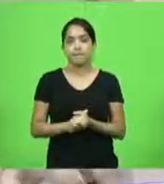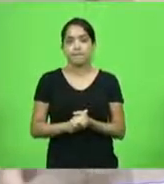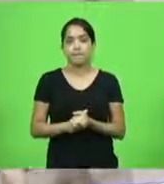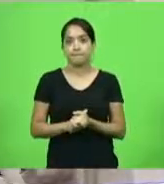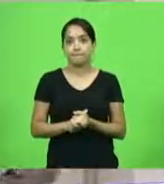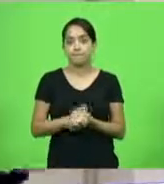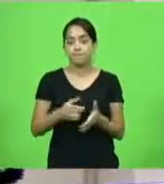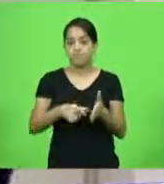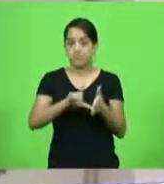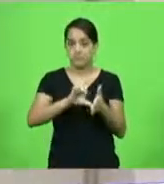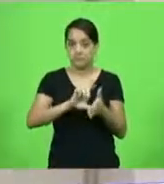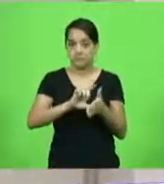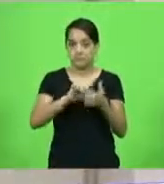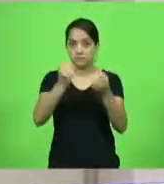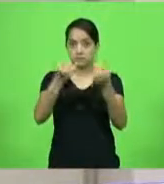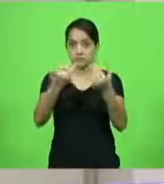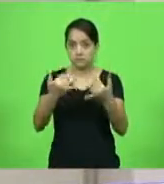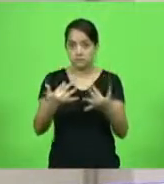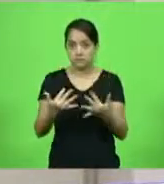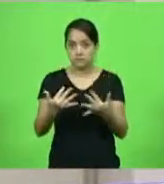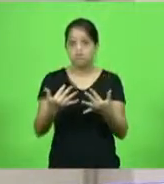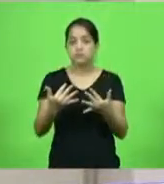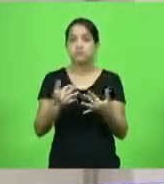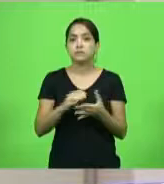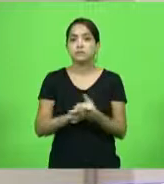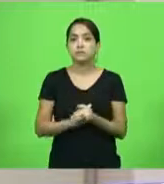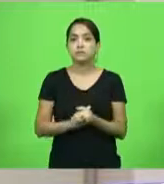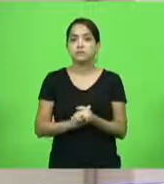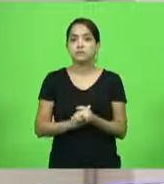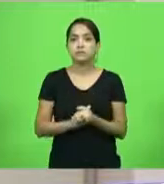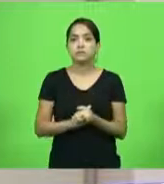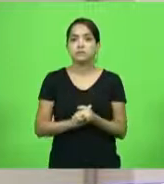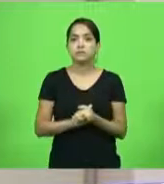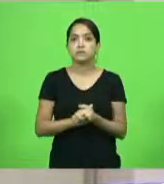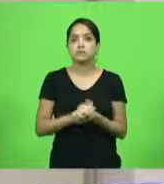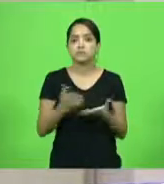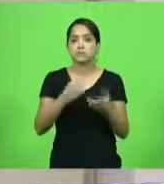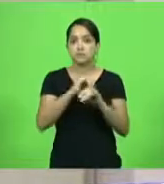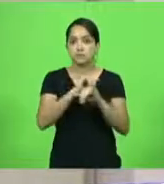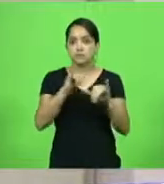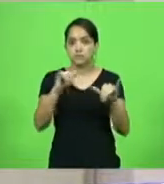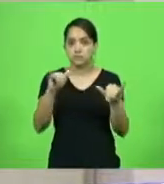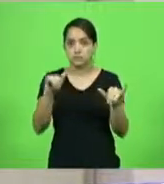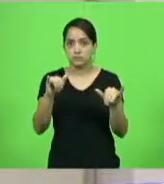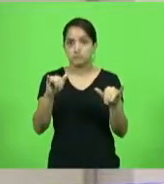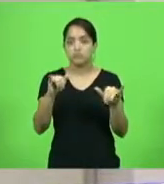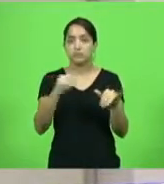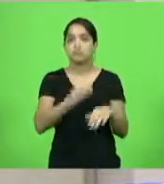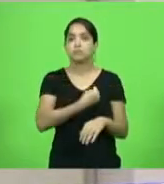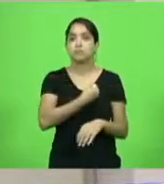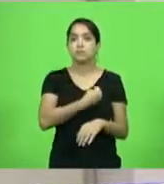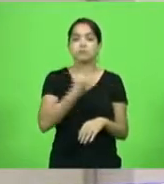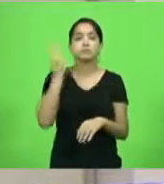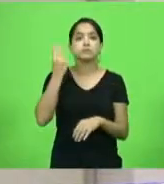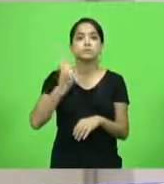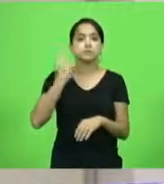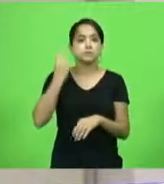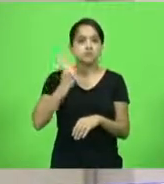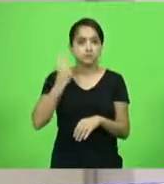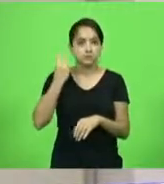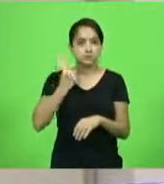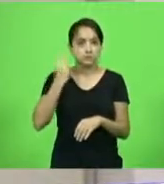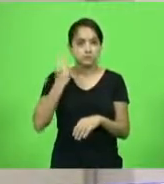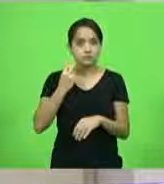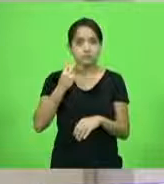Antes das breves comunicações, quero constar aqui, no plenário desta casa, anunciar a presença dos vereadores de